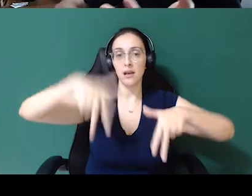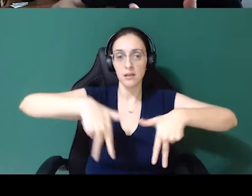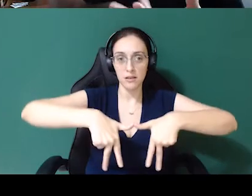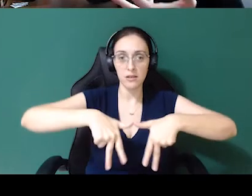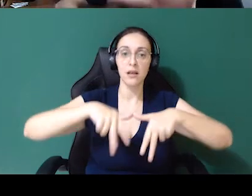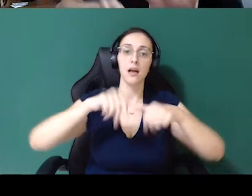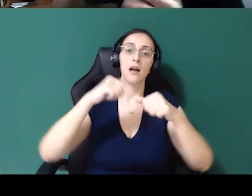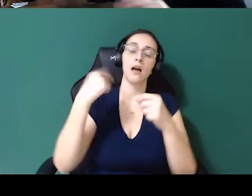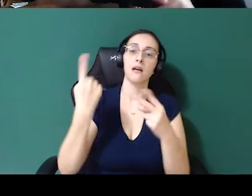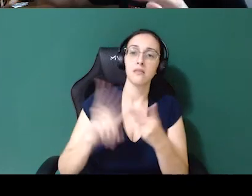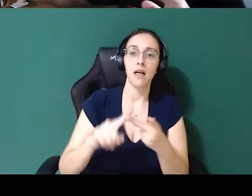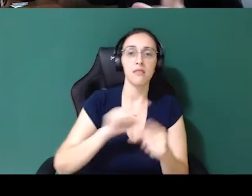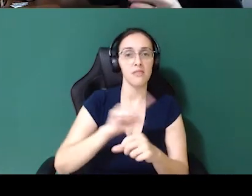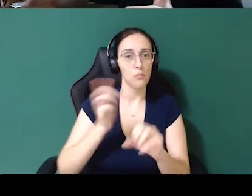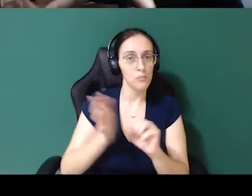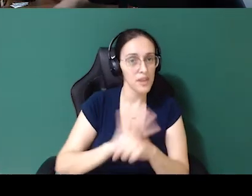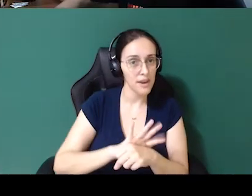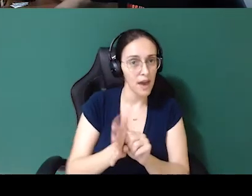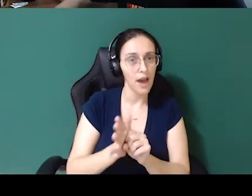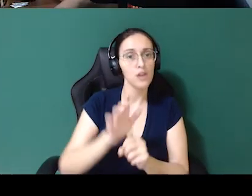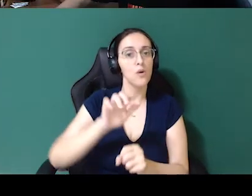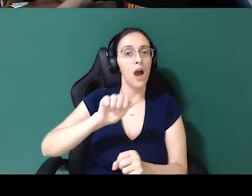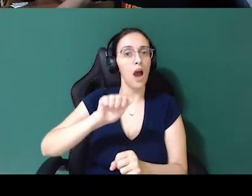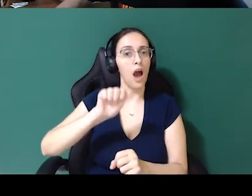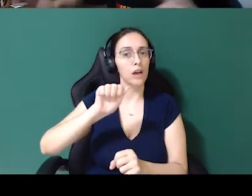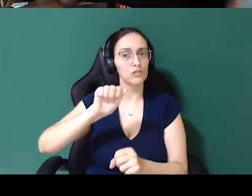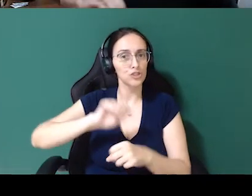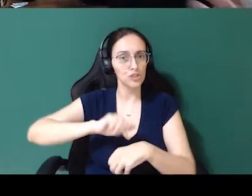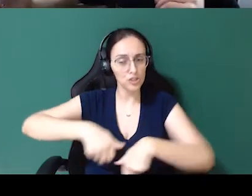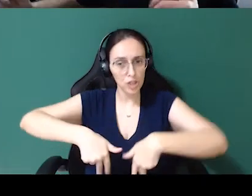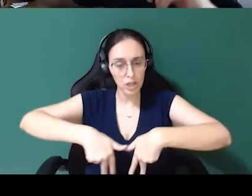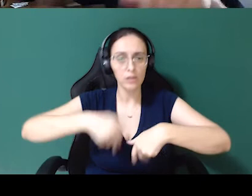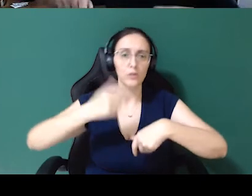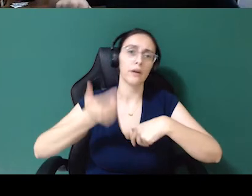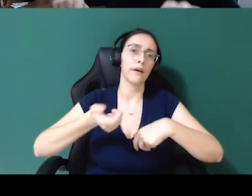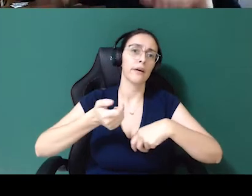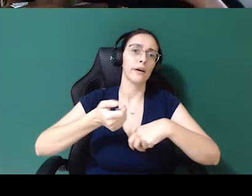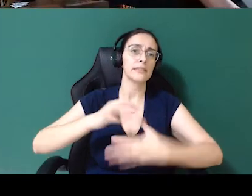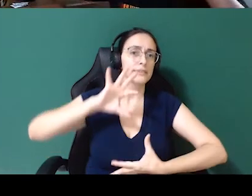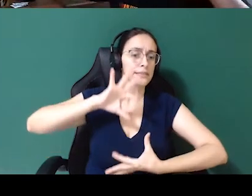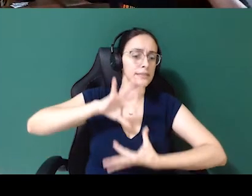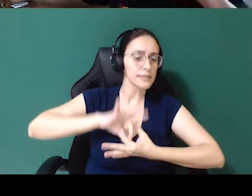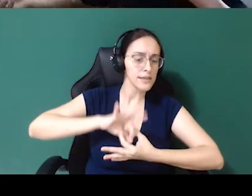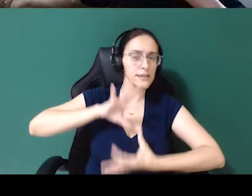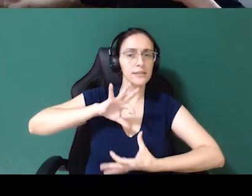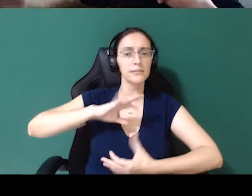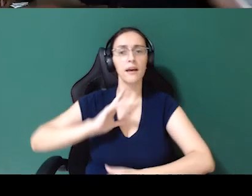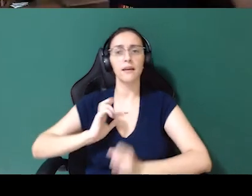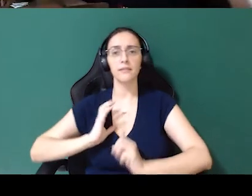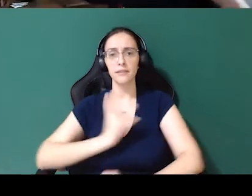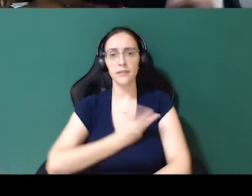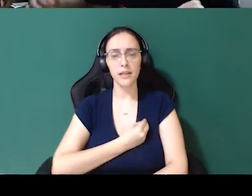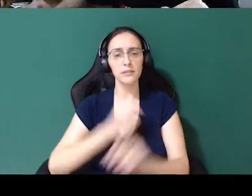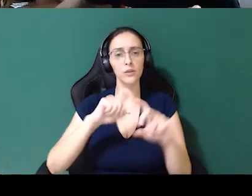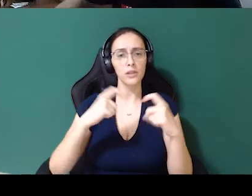a gênero, não binário, e todas essas coisas. Se a pessoa é cis ou trans, eu botei uma pergunta, a orientação sexual dela,